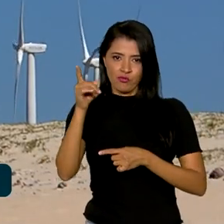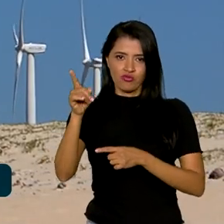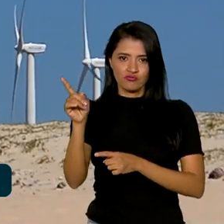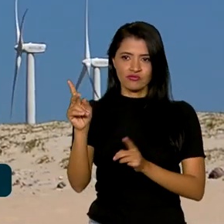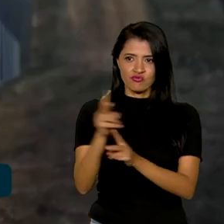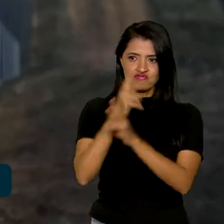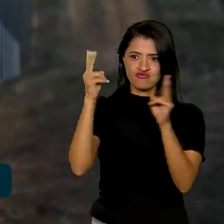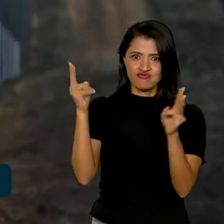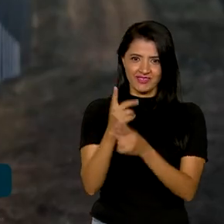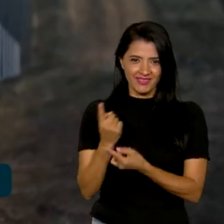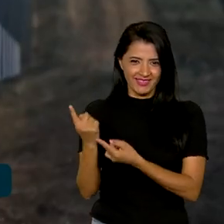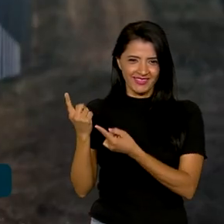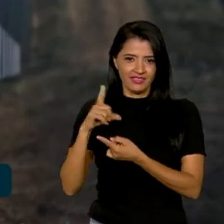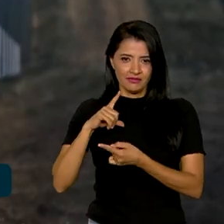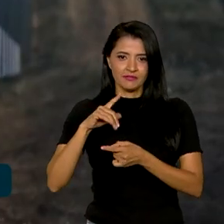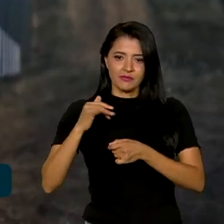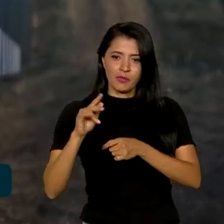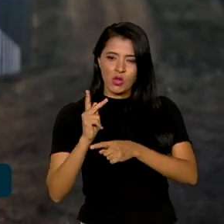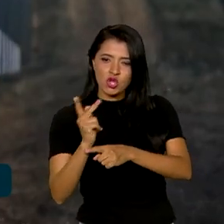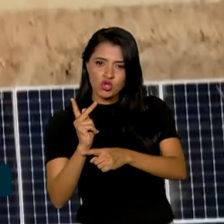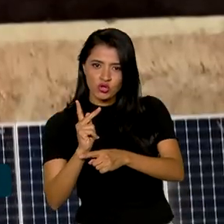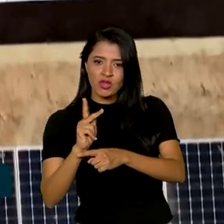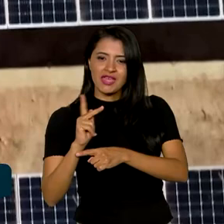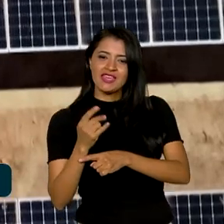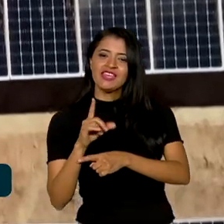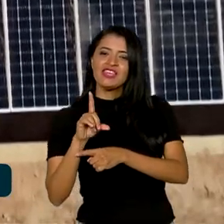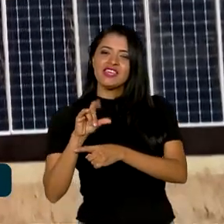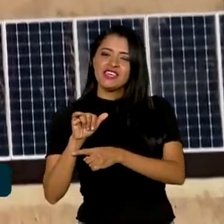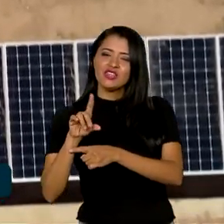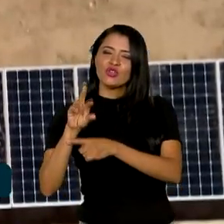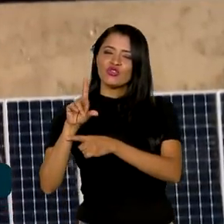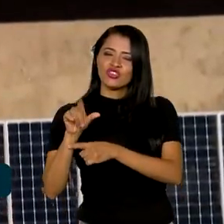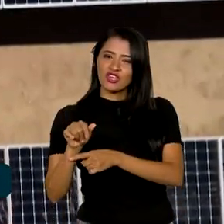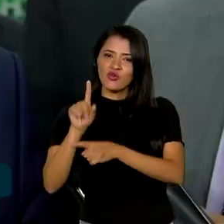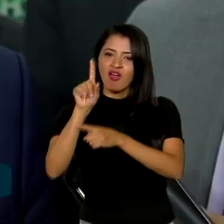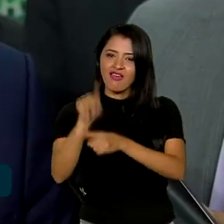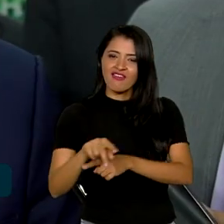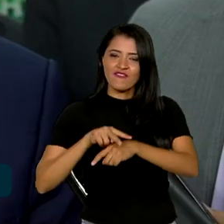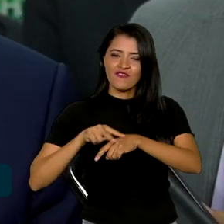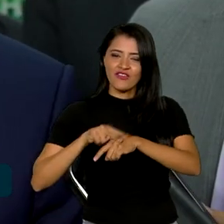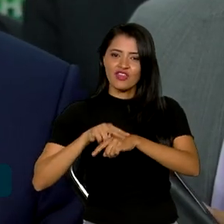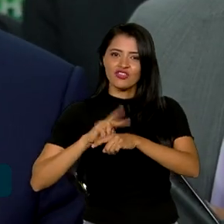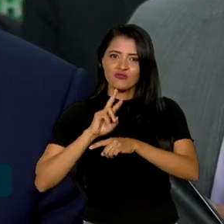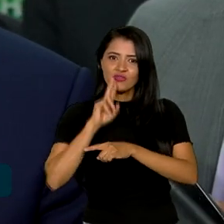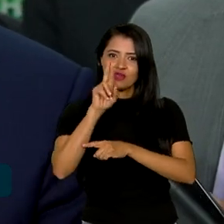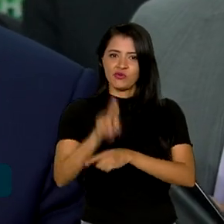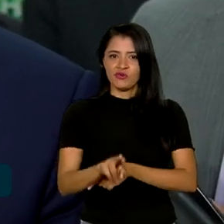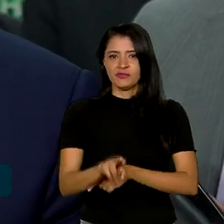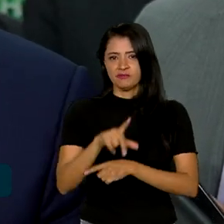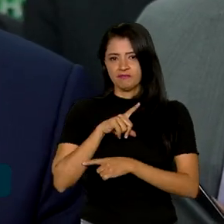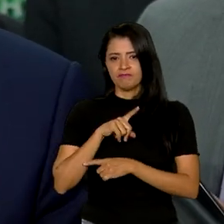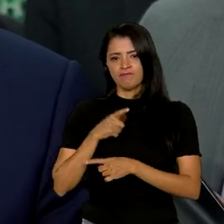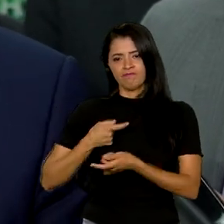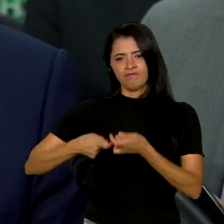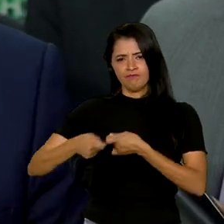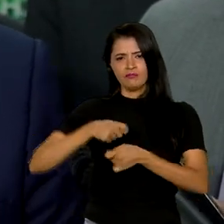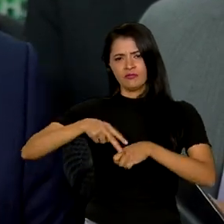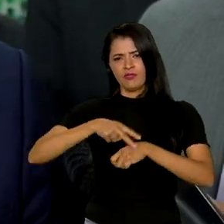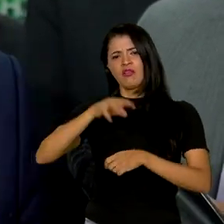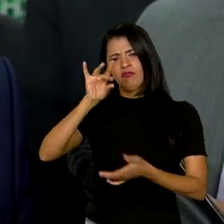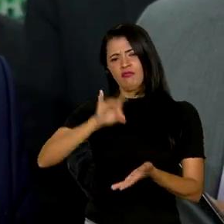energia eólica, o hidrogênio resultante é considerado verde. A economia verde é uma realidade